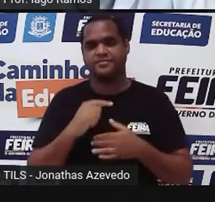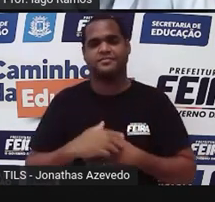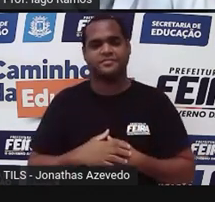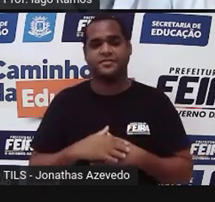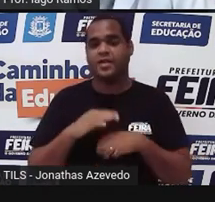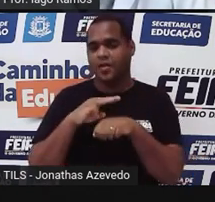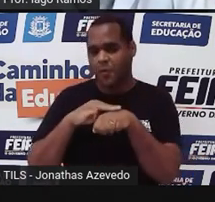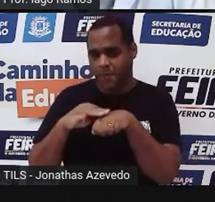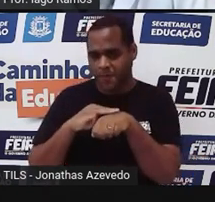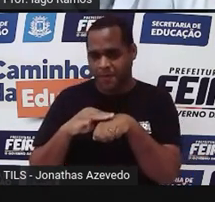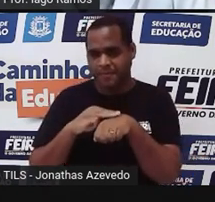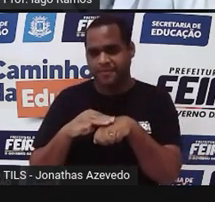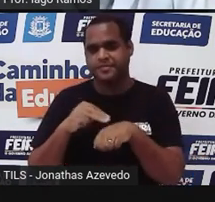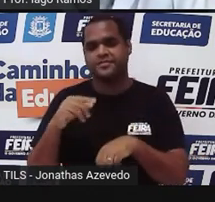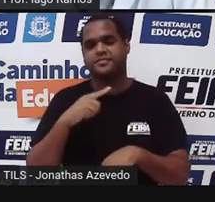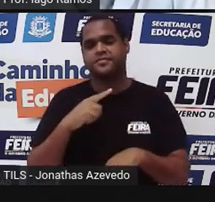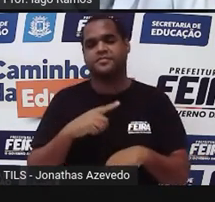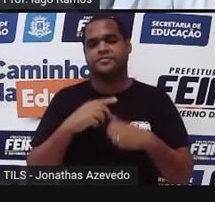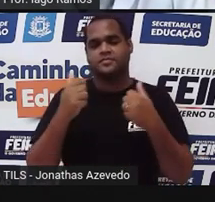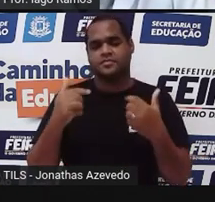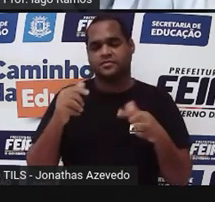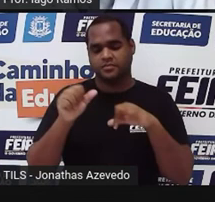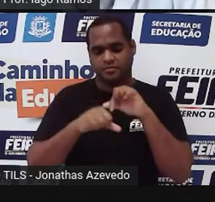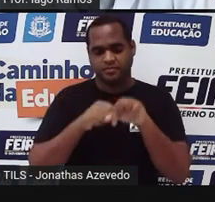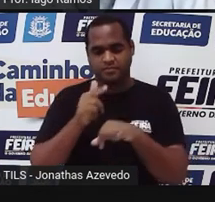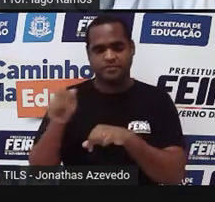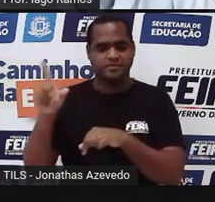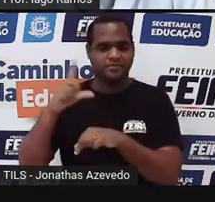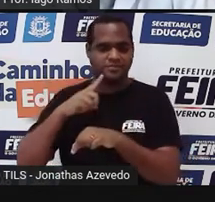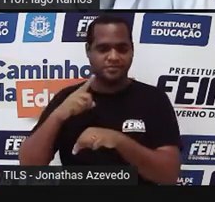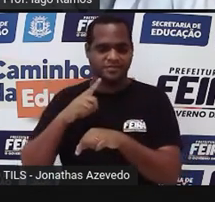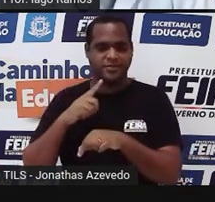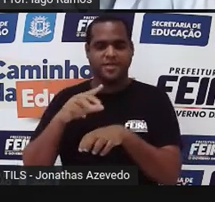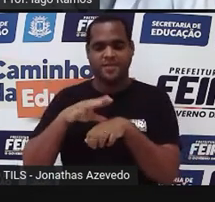marrom, e vou puxar aquela outra parte marrom.